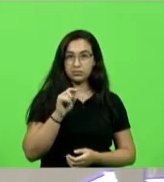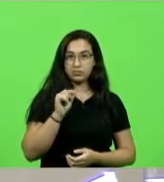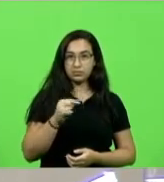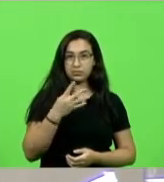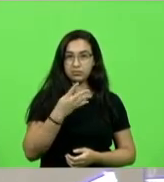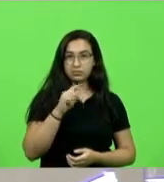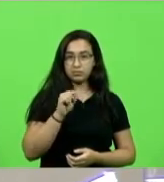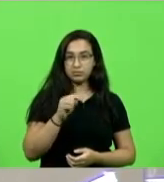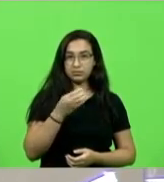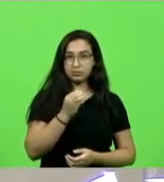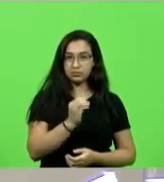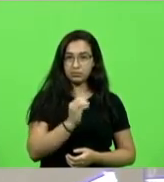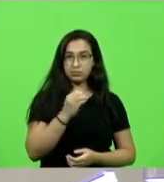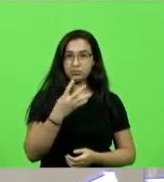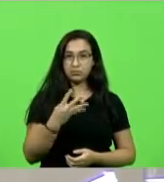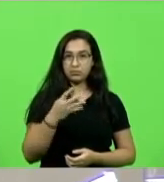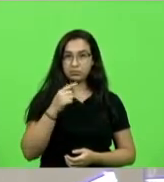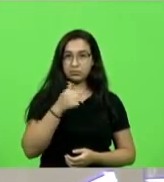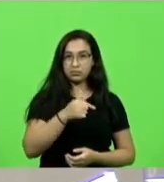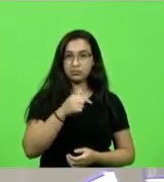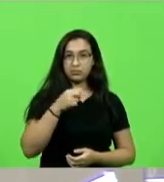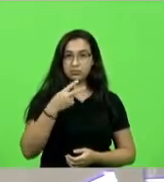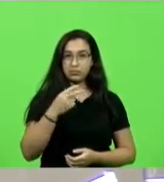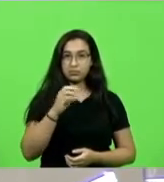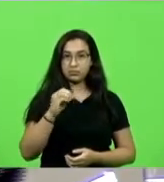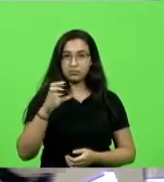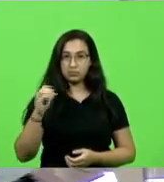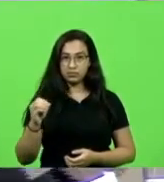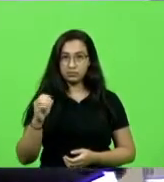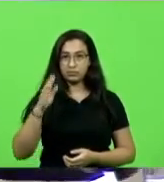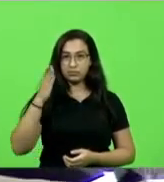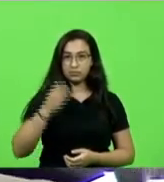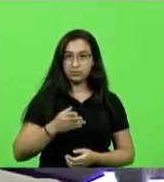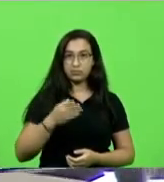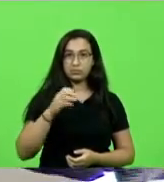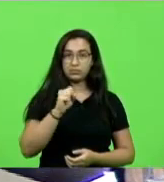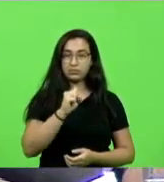.04.7200, barra SC.